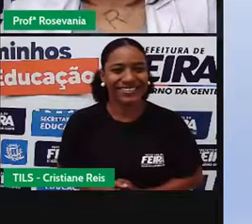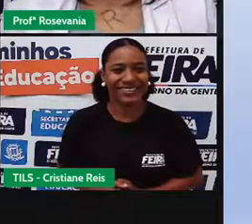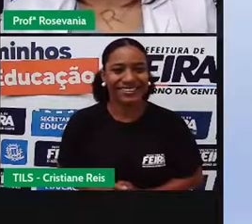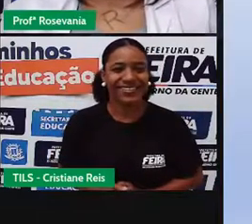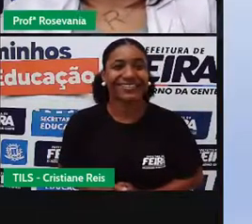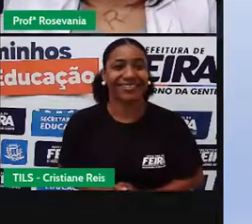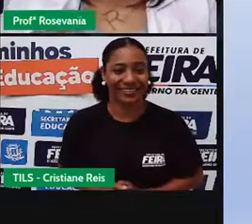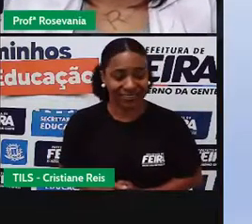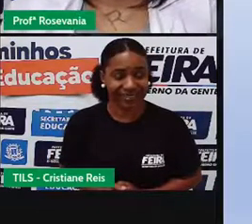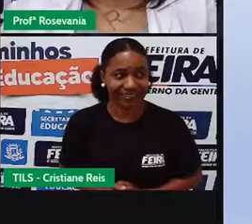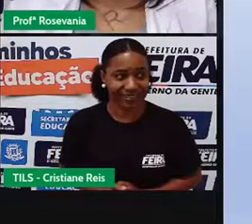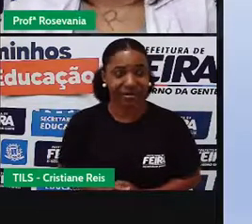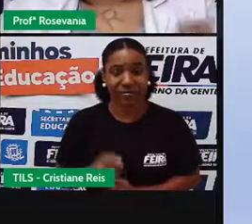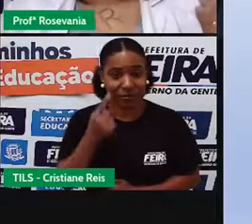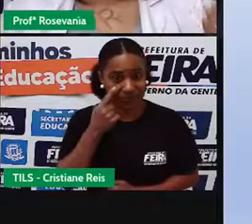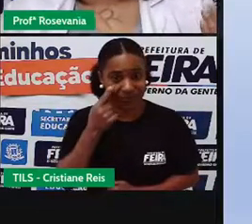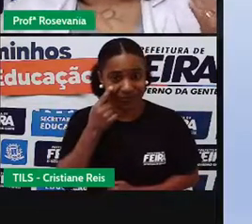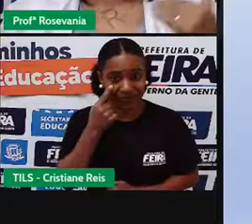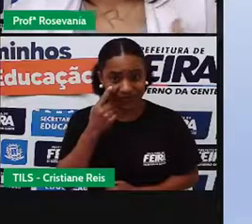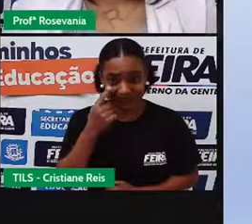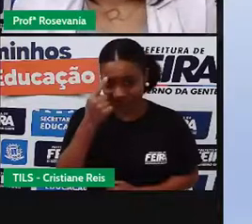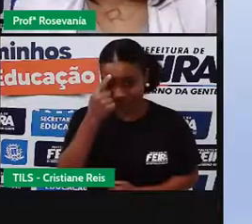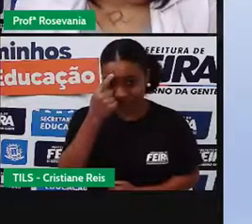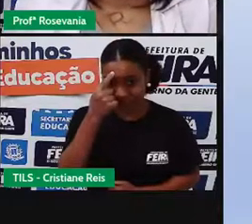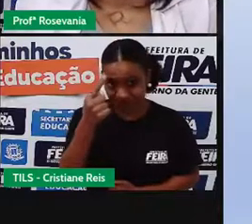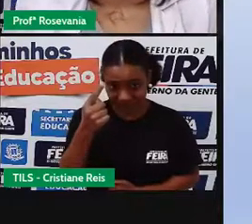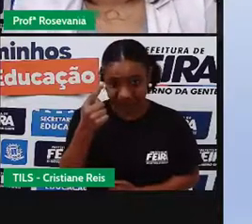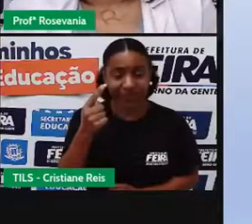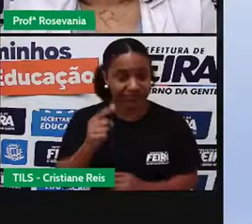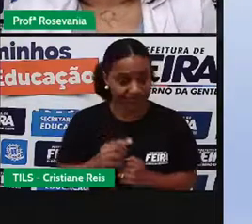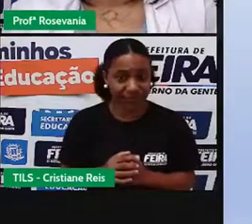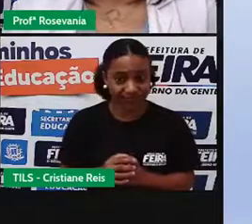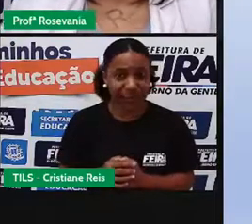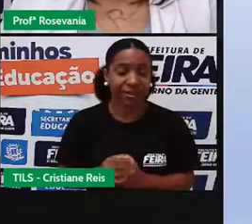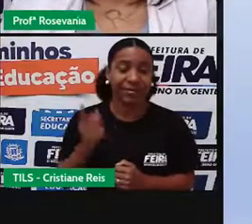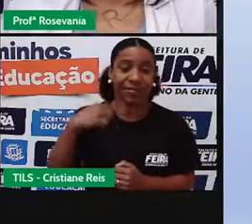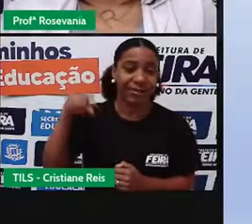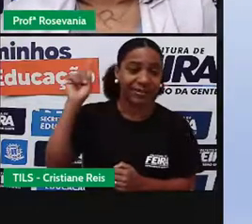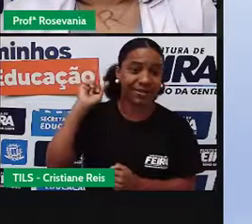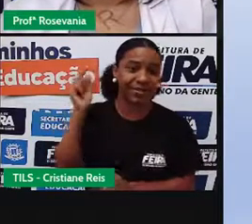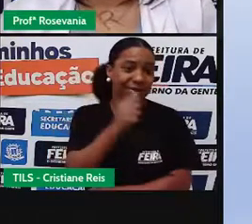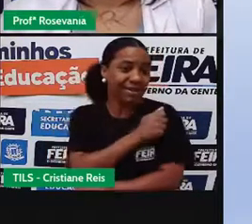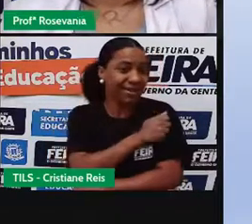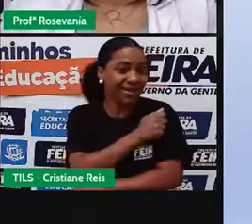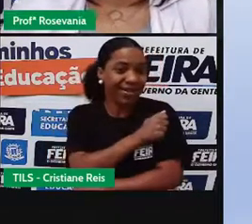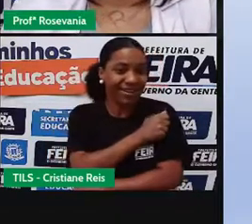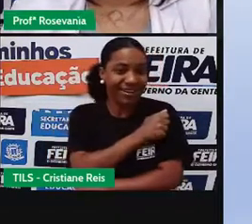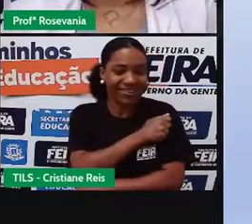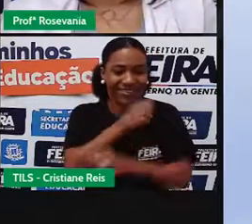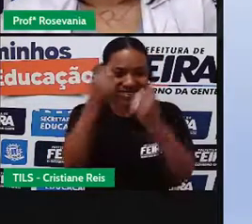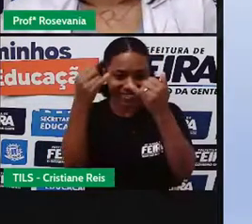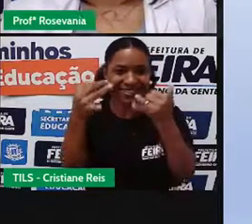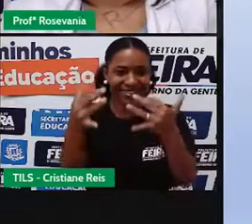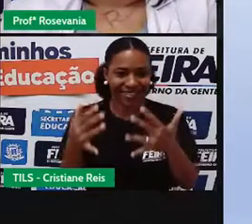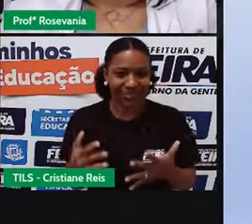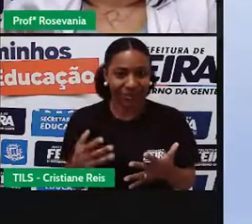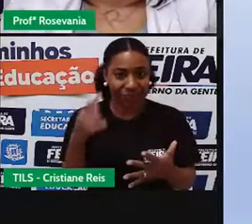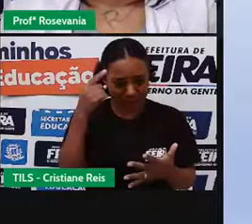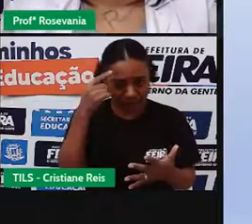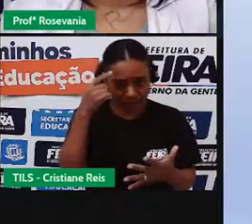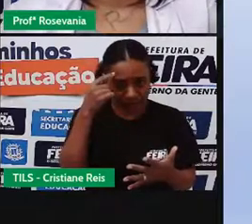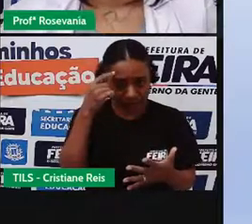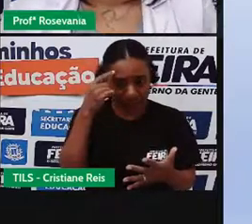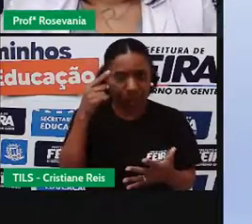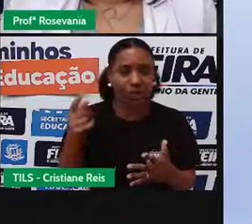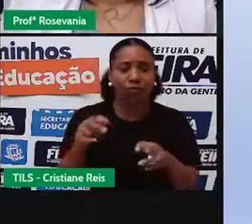então vamos recapitular um pouco, né, que foi de onde nós paramos na aula passada, falando das vantagens e das desvantagens dos modais, né,